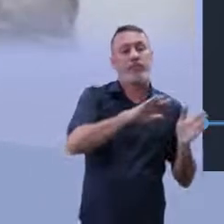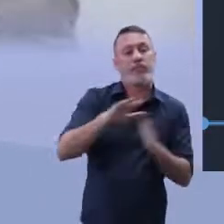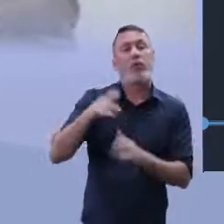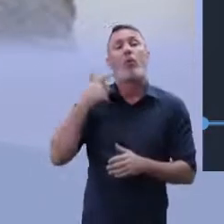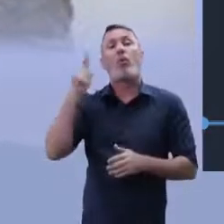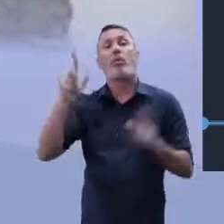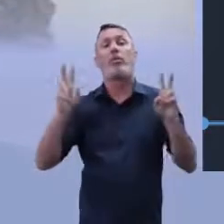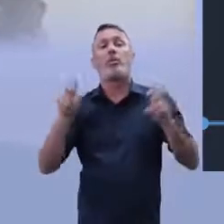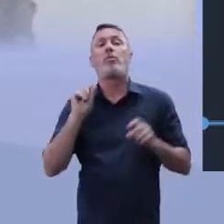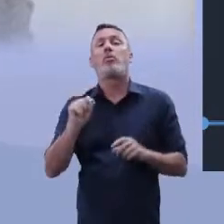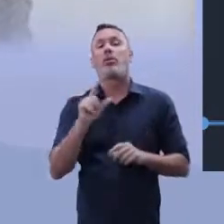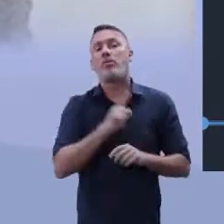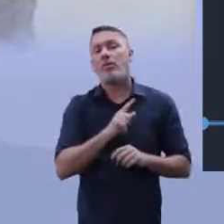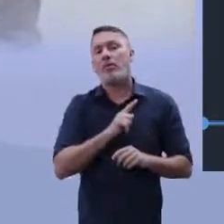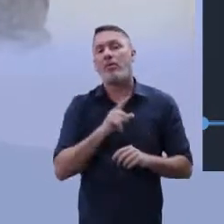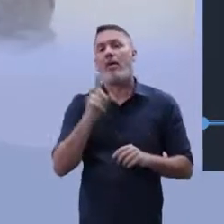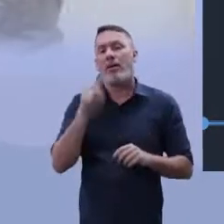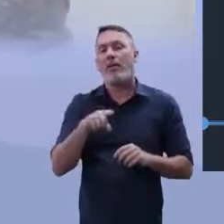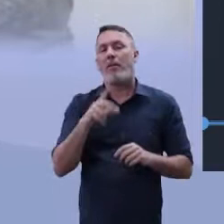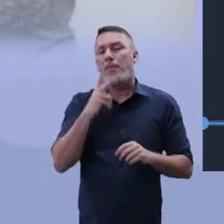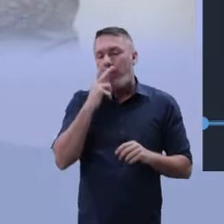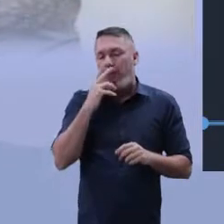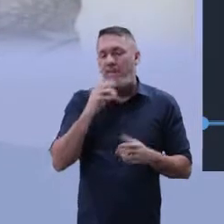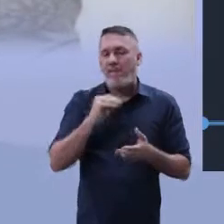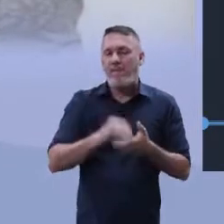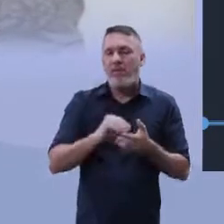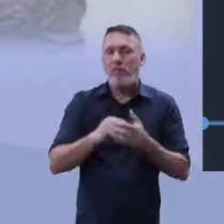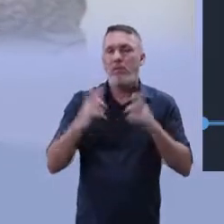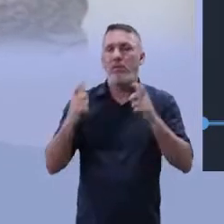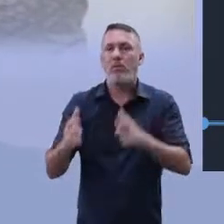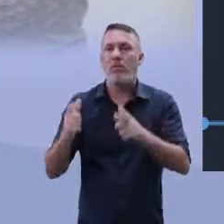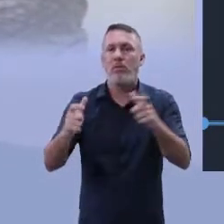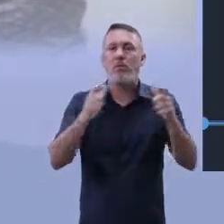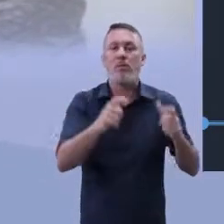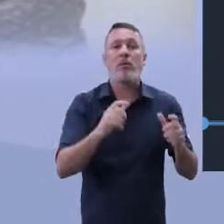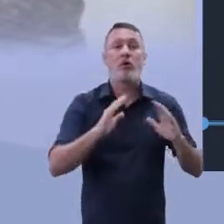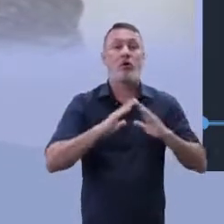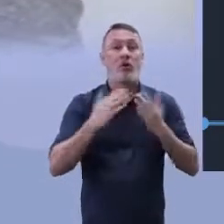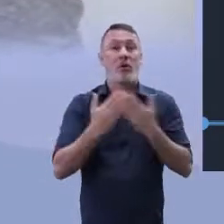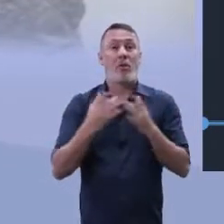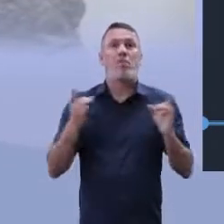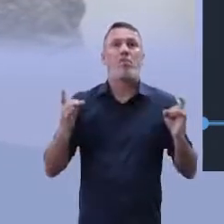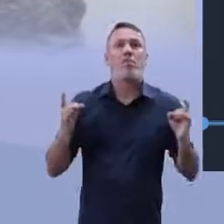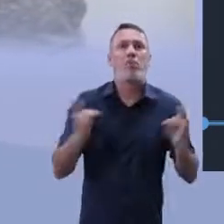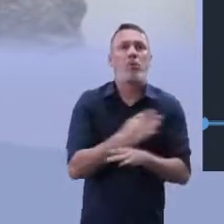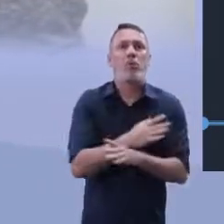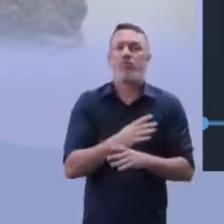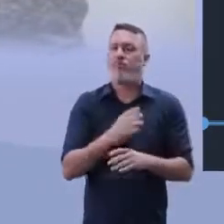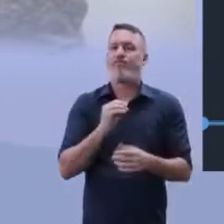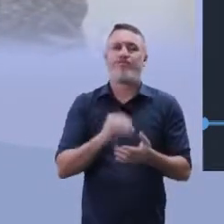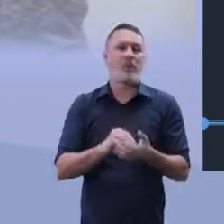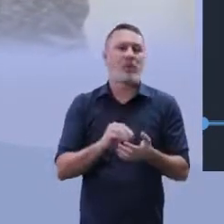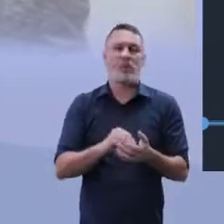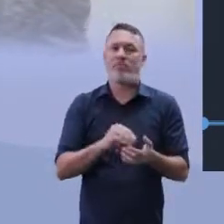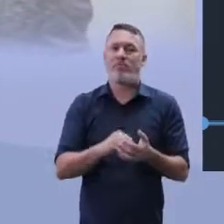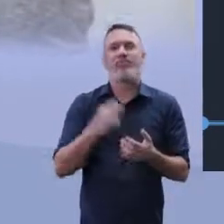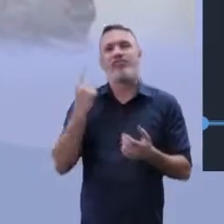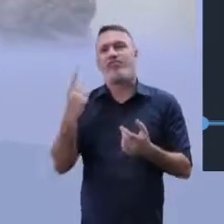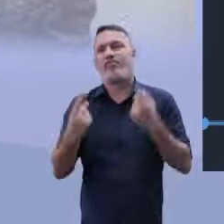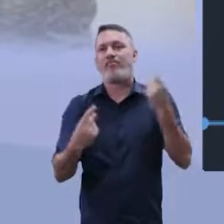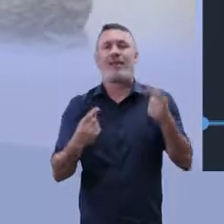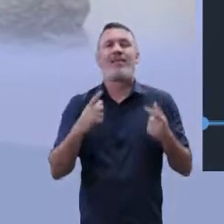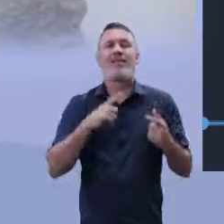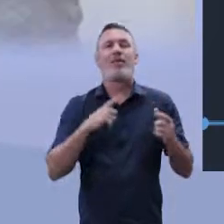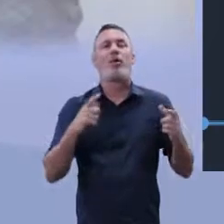Outra questão que nós temos ali é a despreparação do ambiente escolar. O ambiente escolar não está,